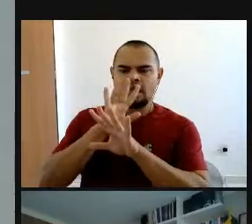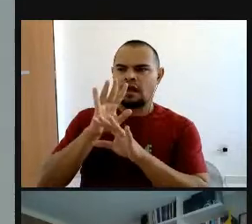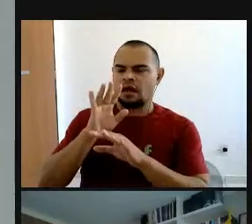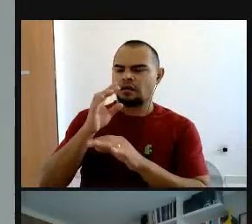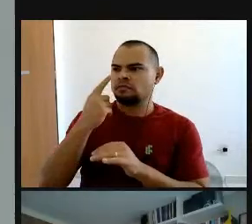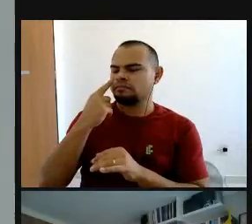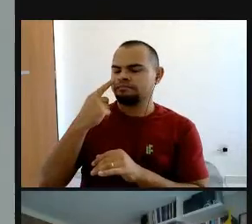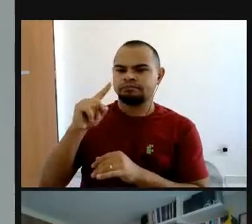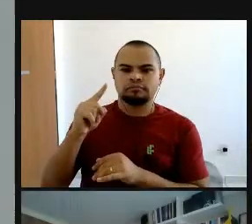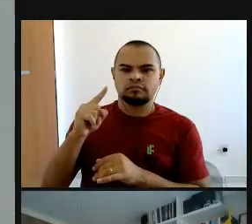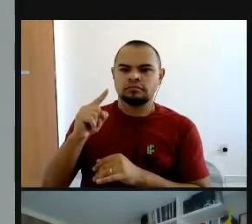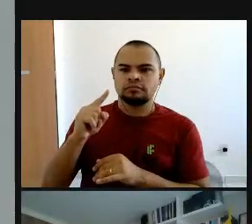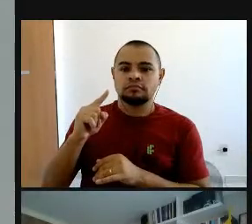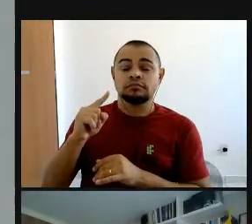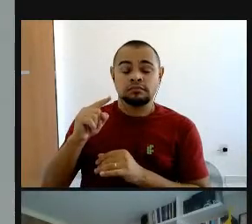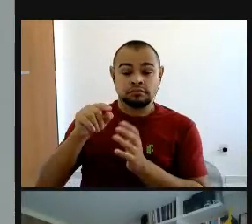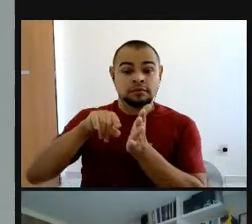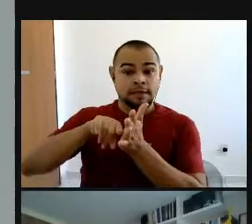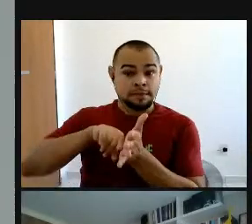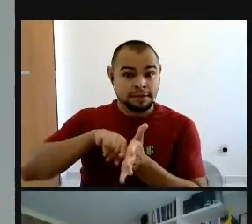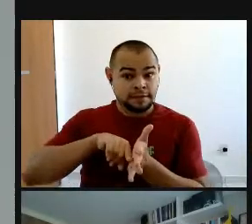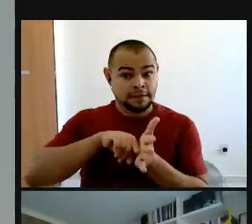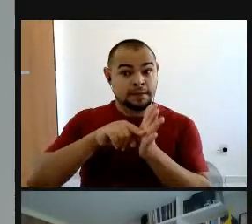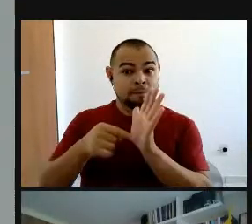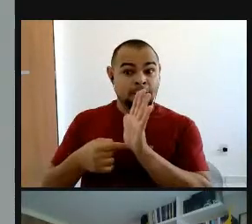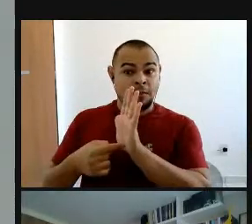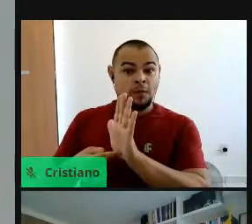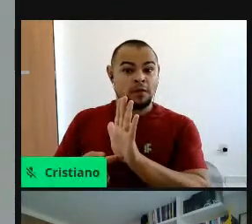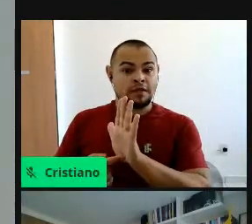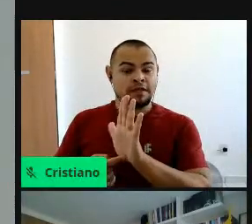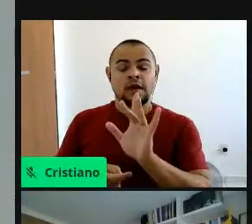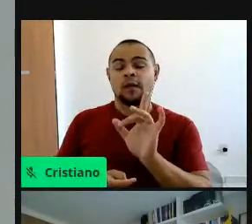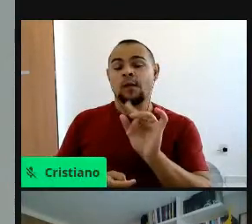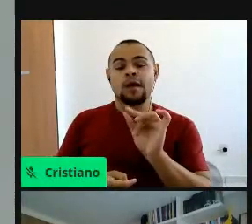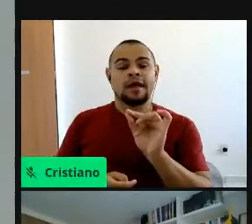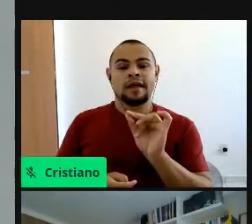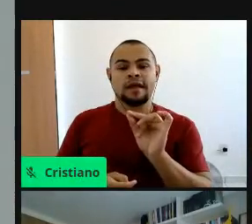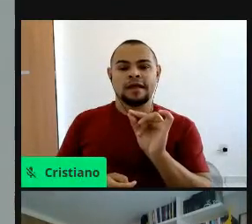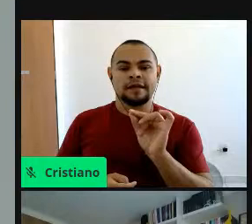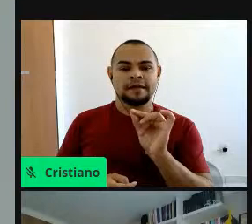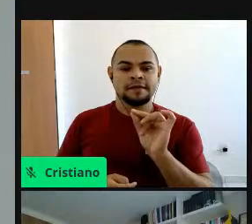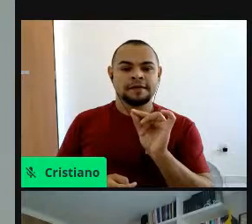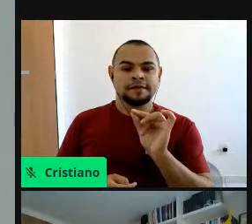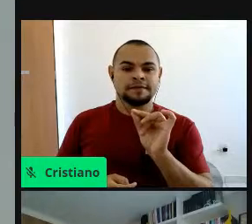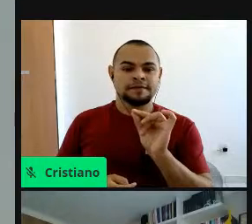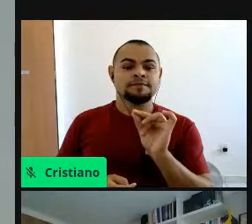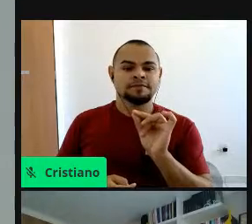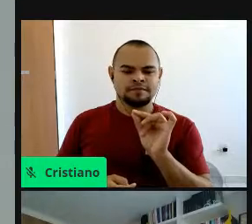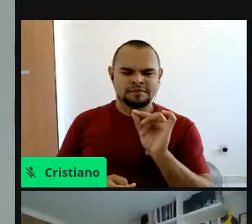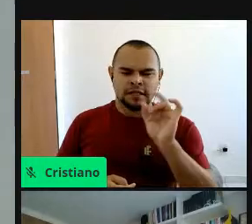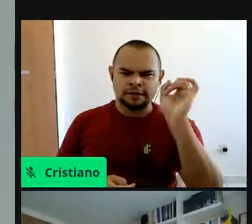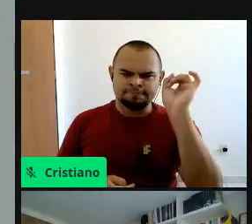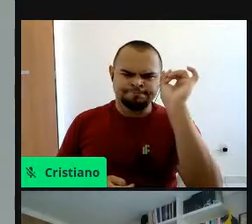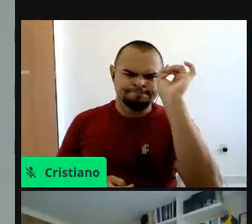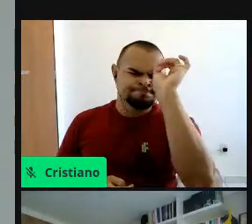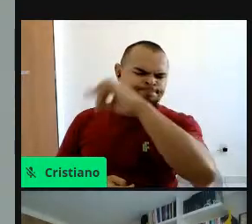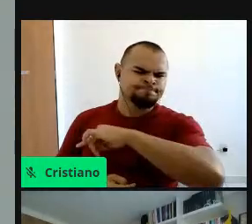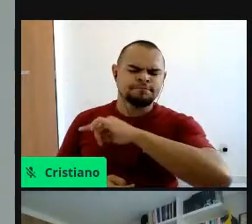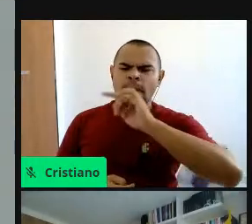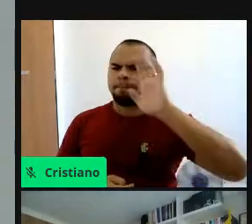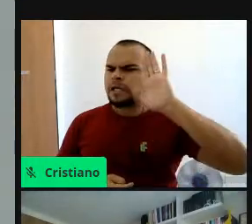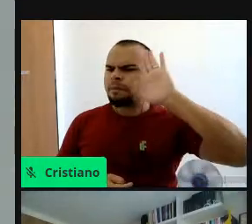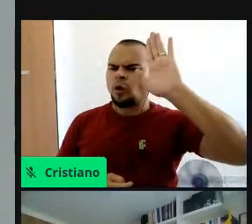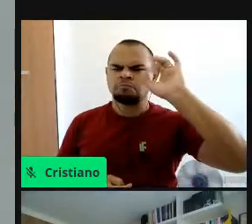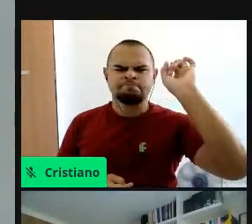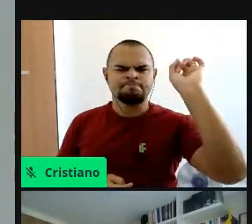a pesquisa mostra isso, porém, a dificuldade maior que eu vejo, né,